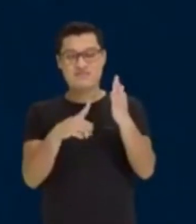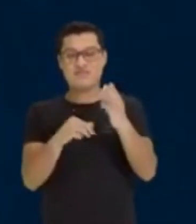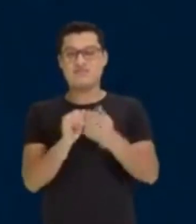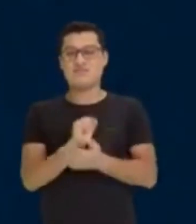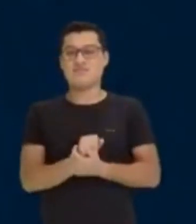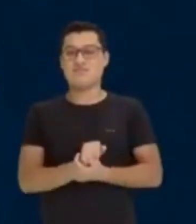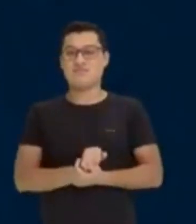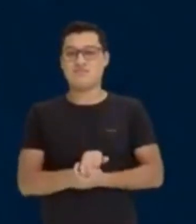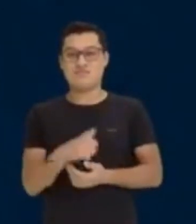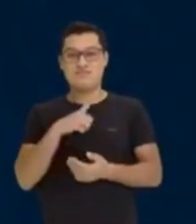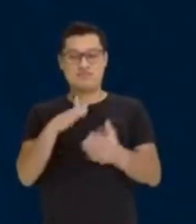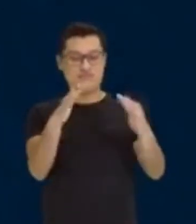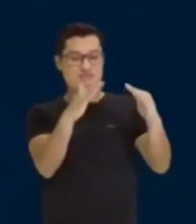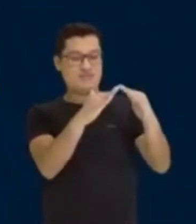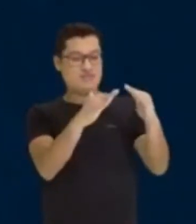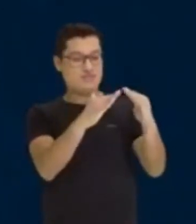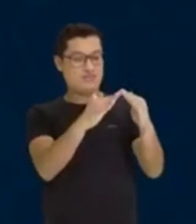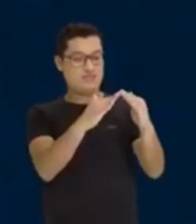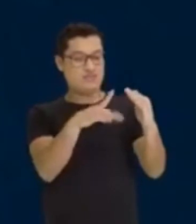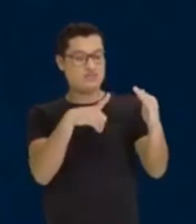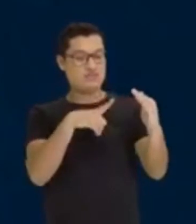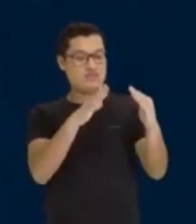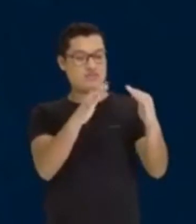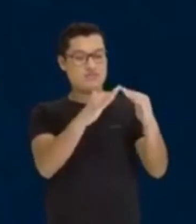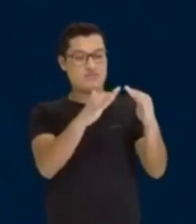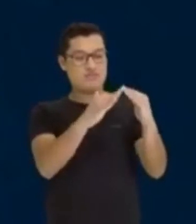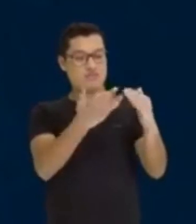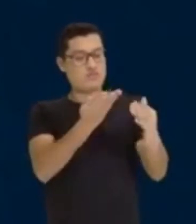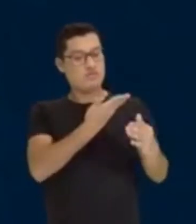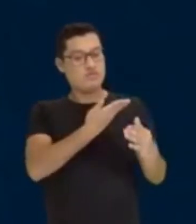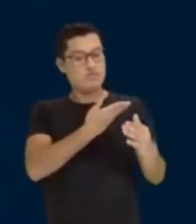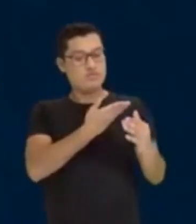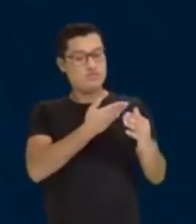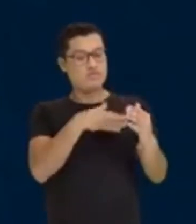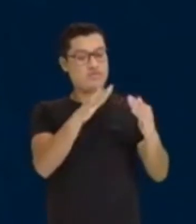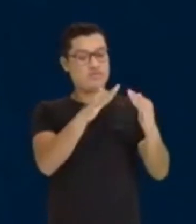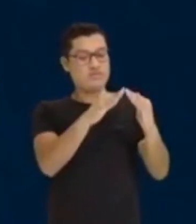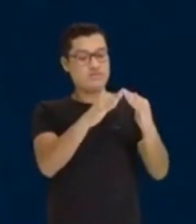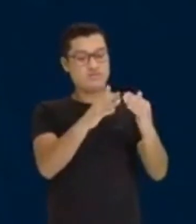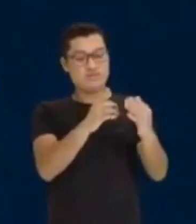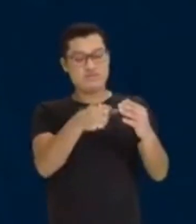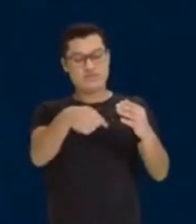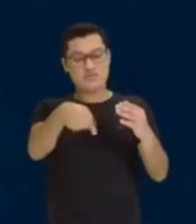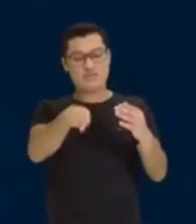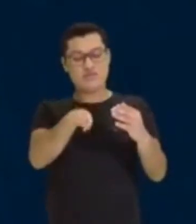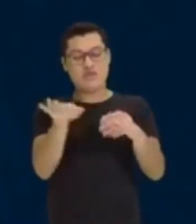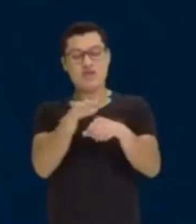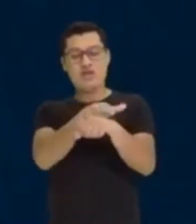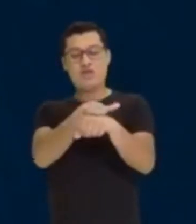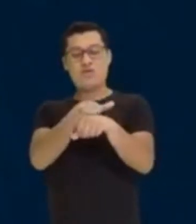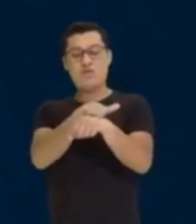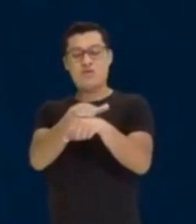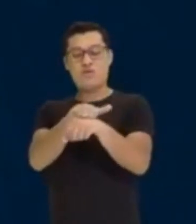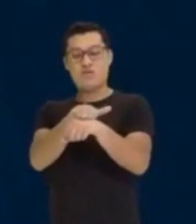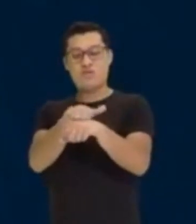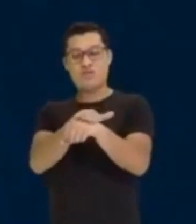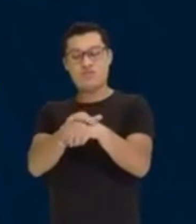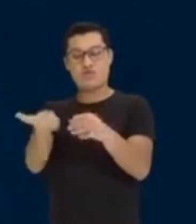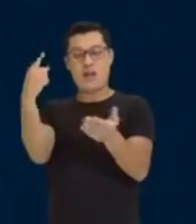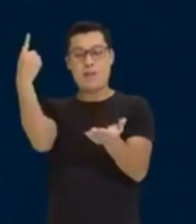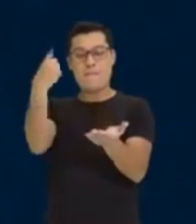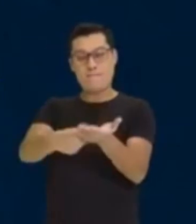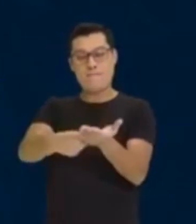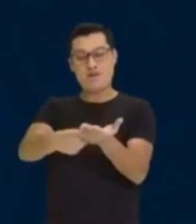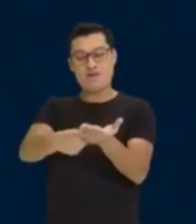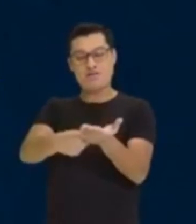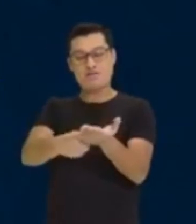a casinha, tá? Você tem uma casa, um amigo vai sair da sua casa, vai conversar, vai ter um compromisso, né?